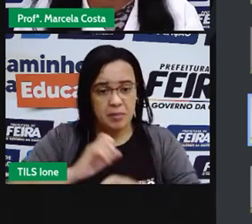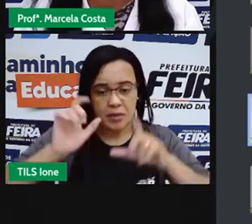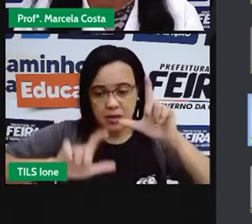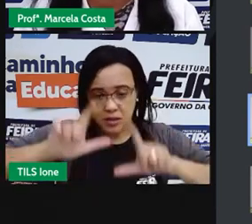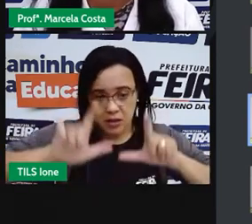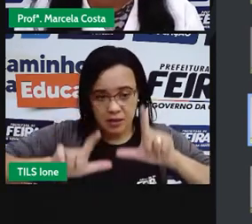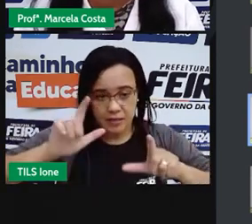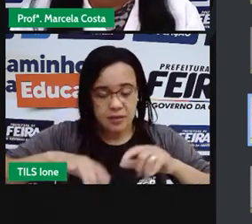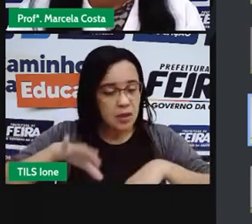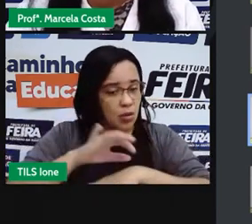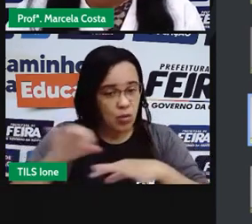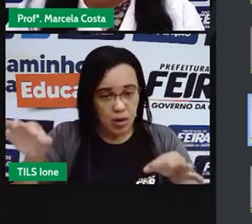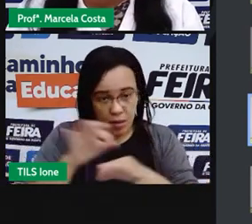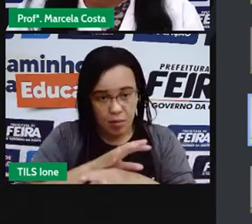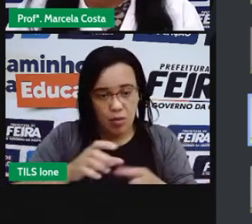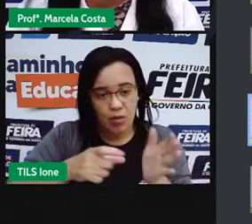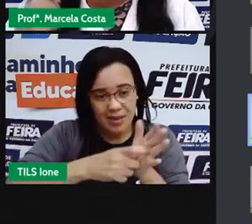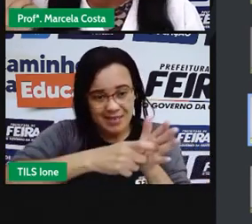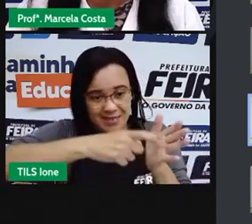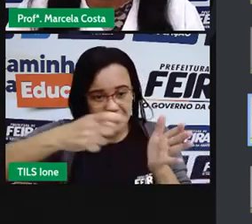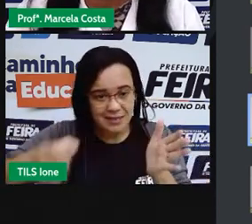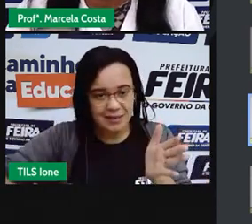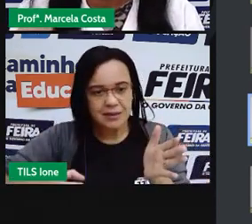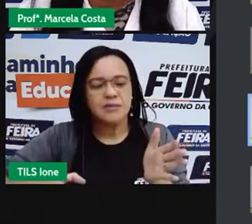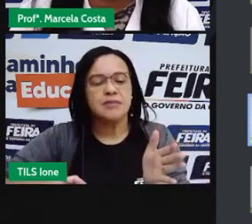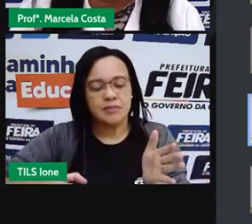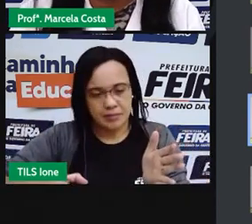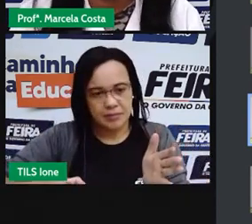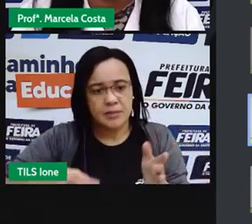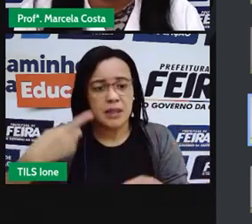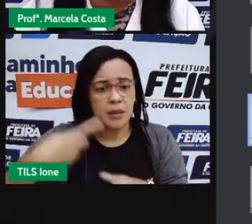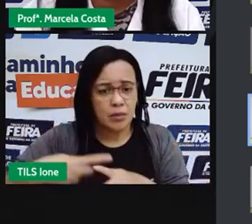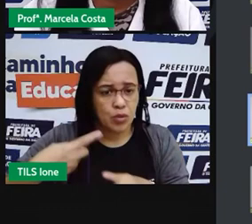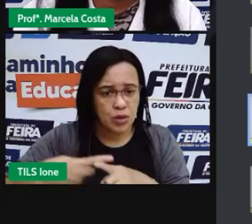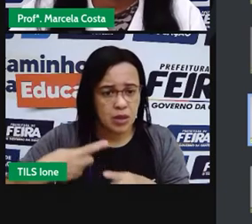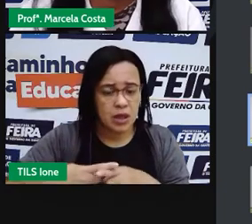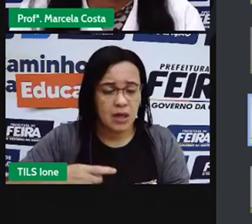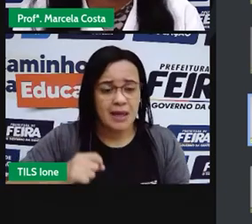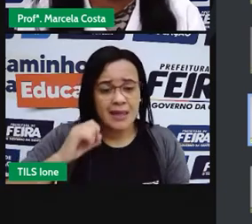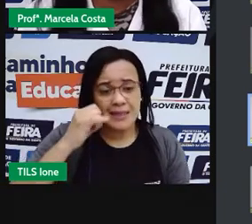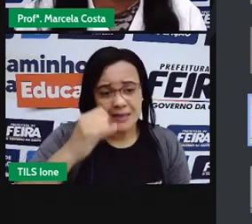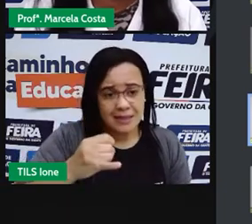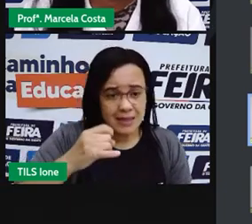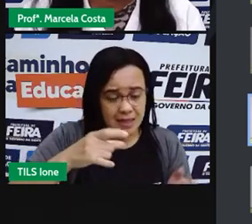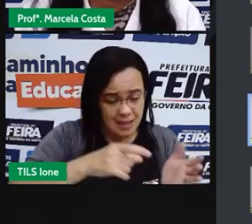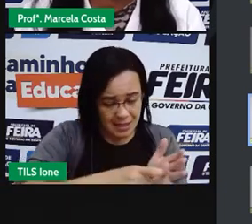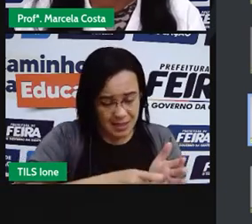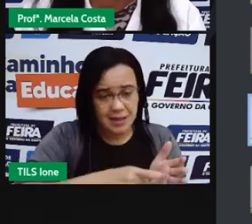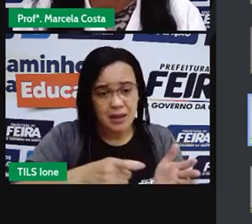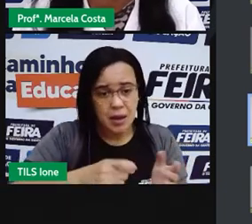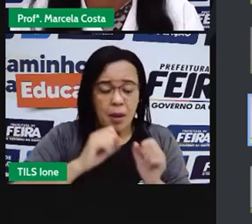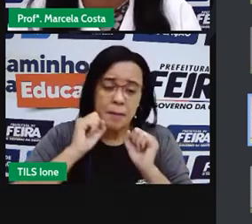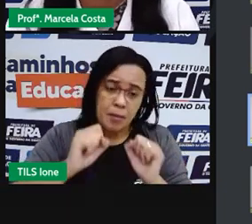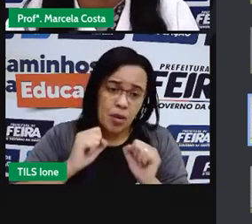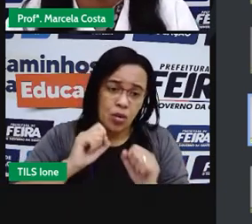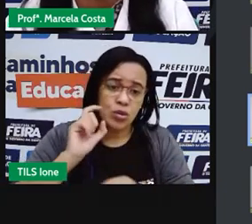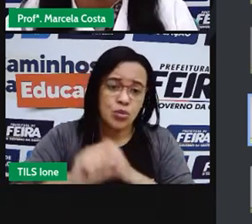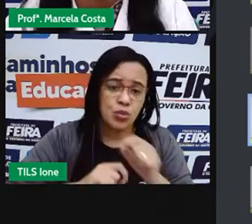tomada para que não fique consumindo energia sem o acidente usando o aparelho.